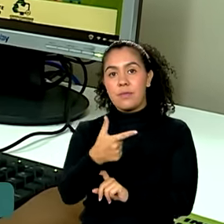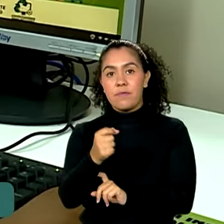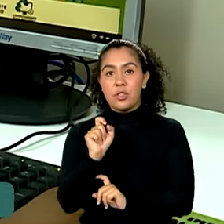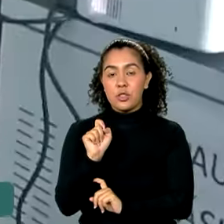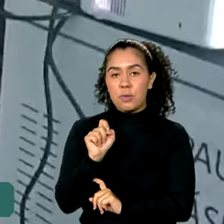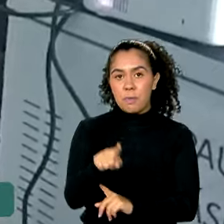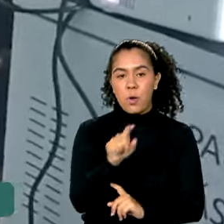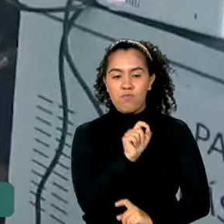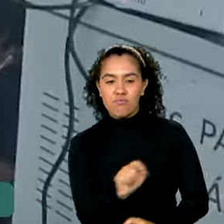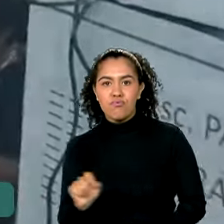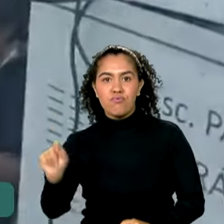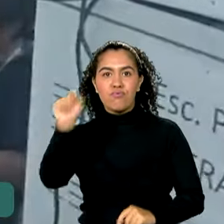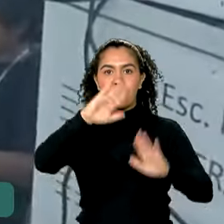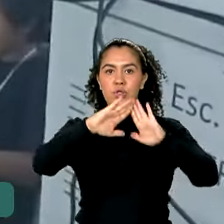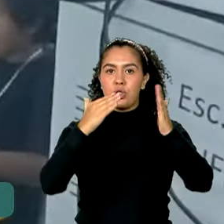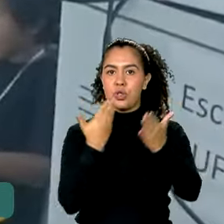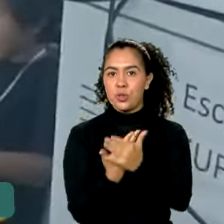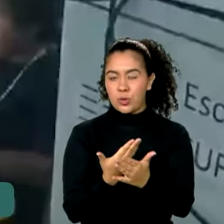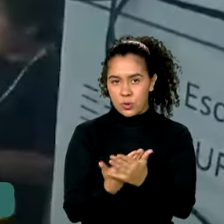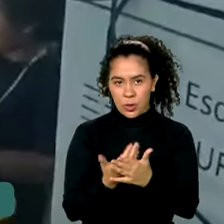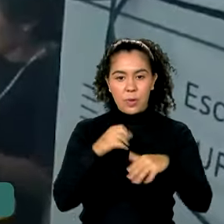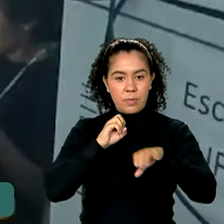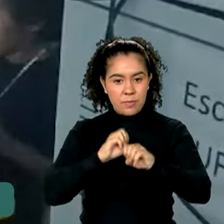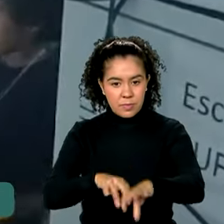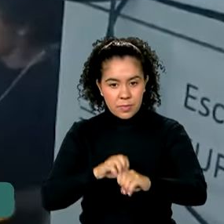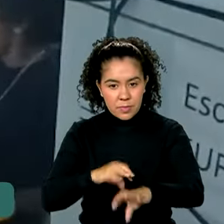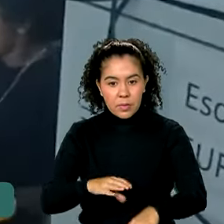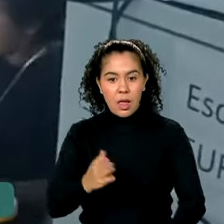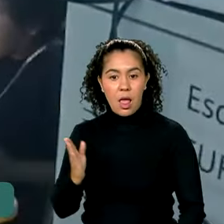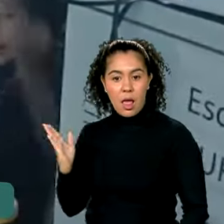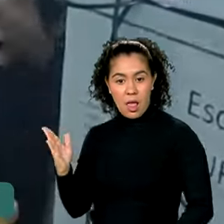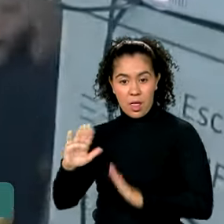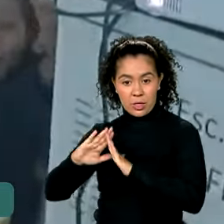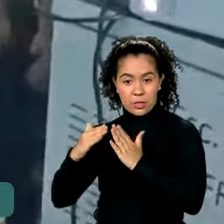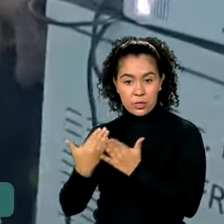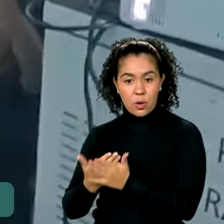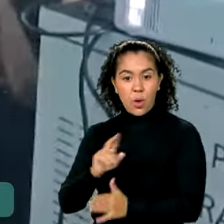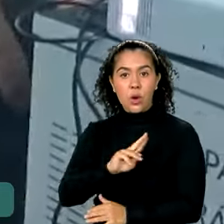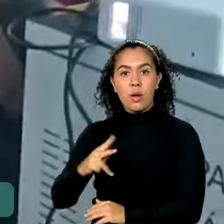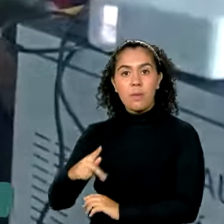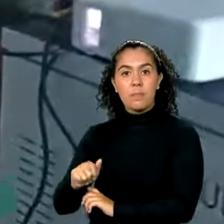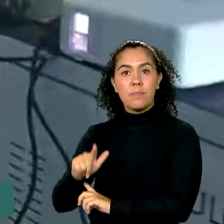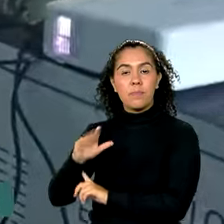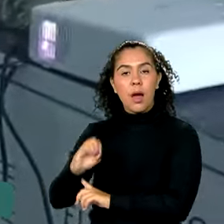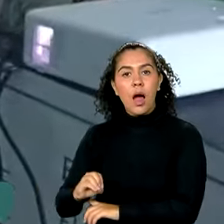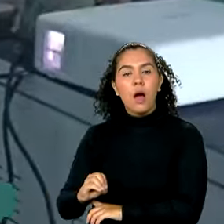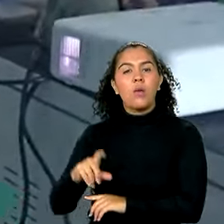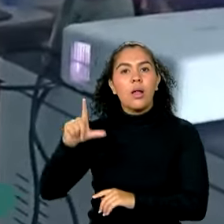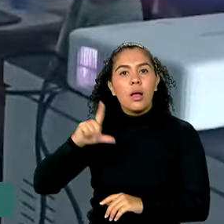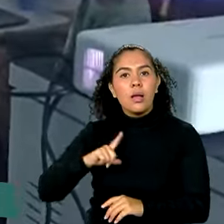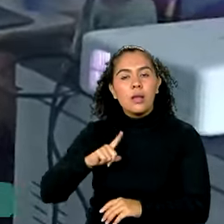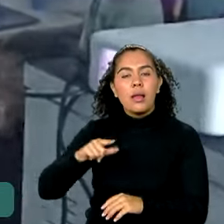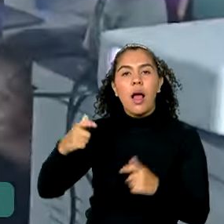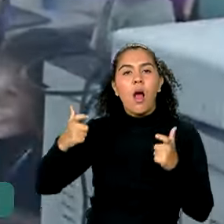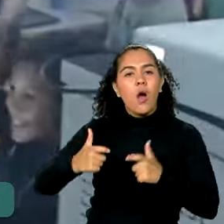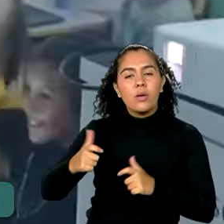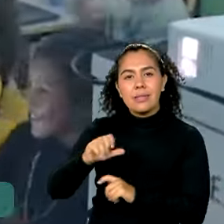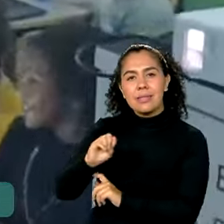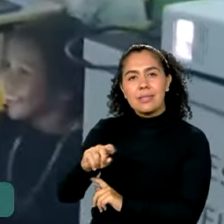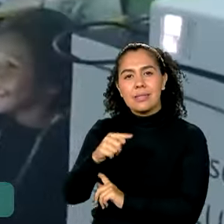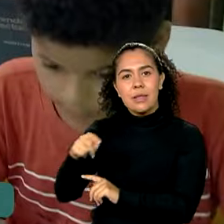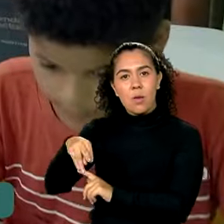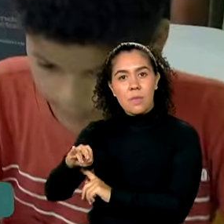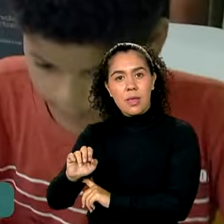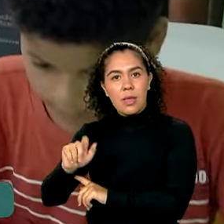de ensino a escola municipal Paulo Eufrásio Rodrigues na aldeia de São Miguel no estado da Paraíba